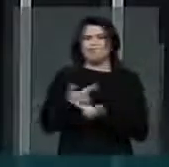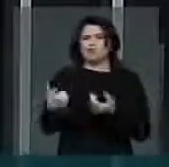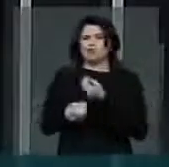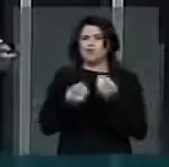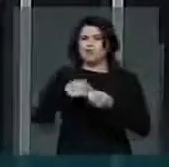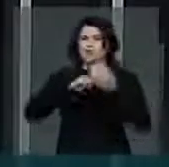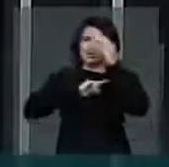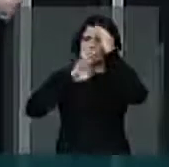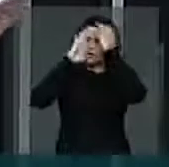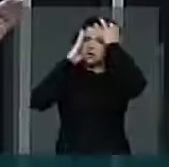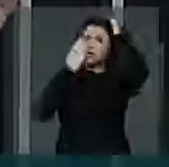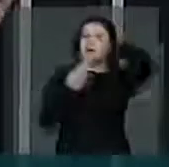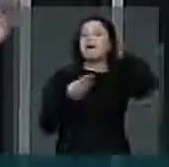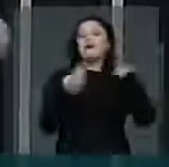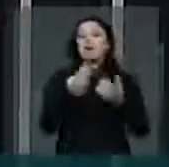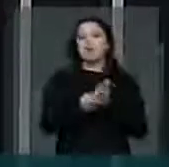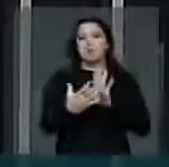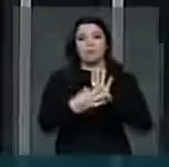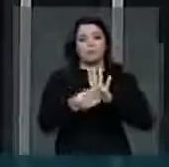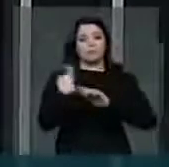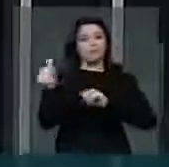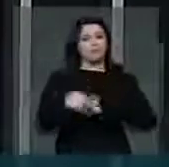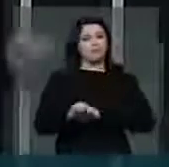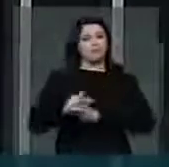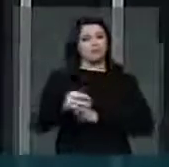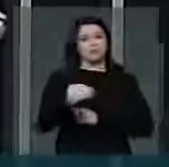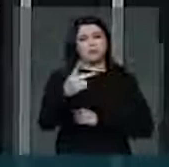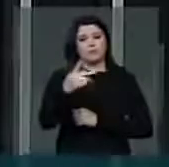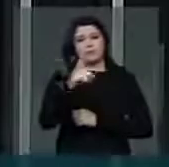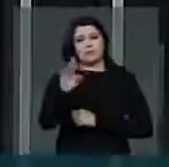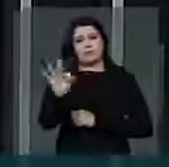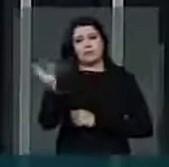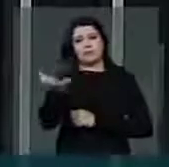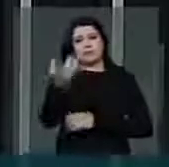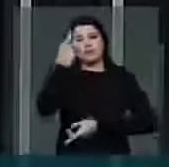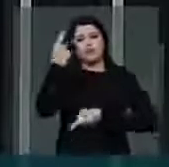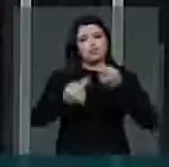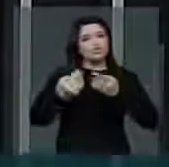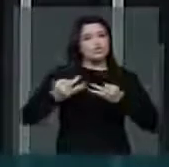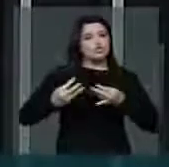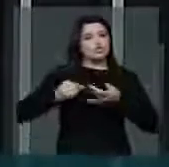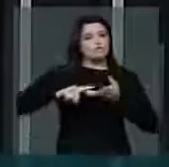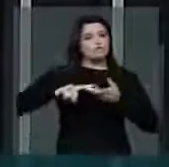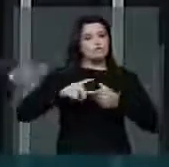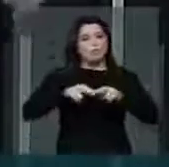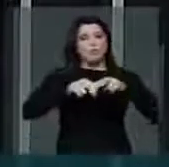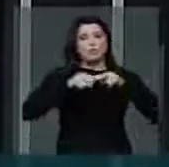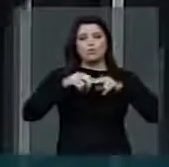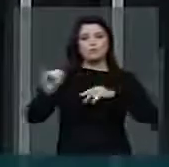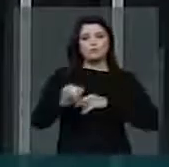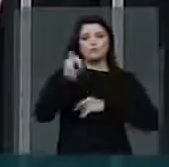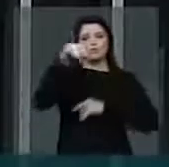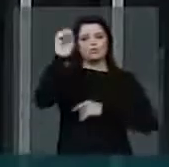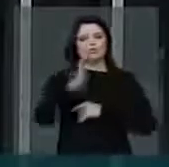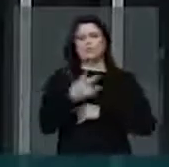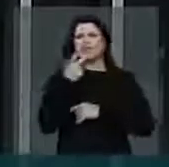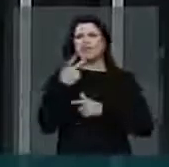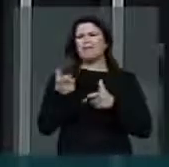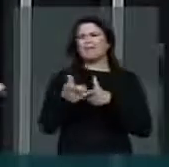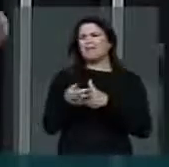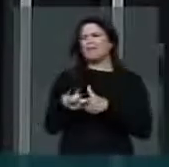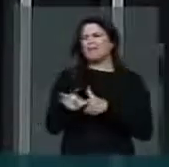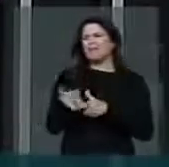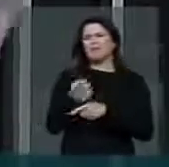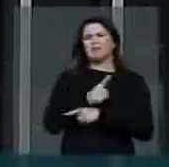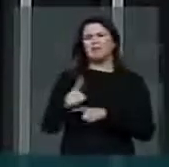Acreditamos que esse modelo faliu. E é isso que o PDT quer, trazer à discussão as grandes causas do Brasil, não pequenas questões,